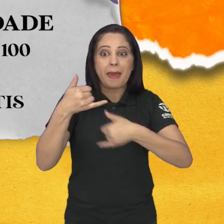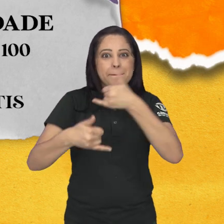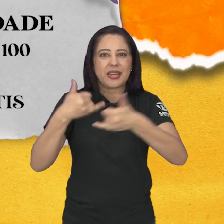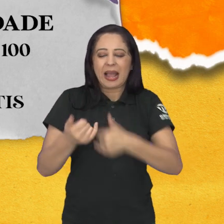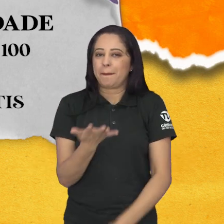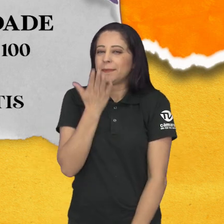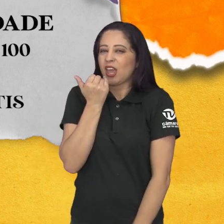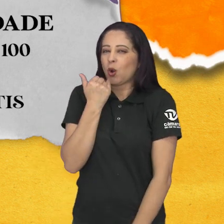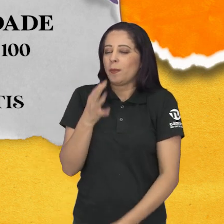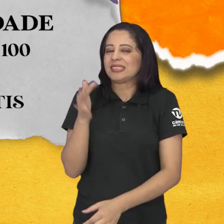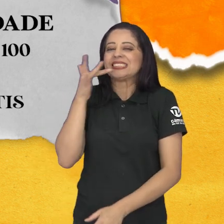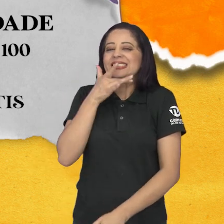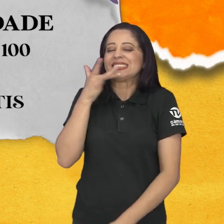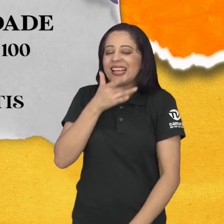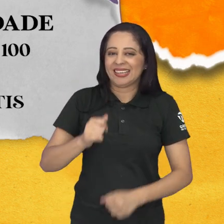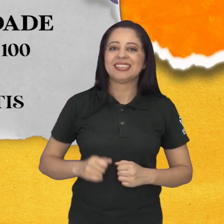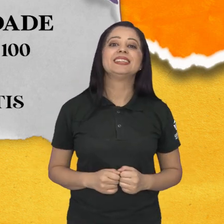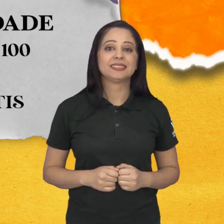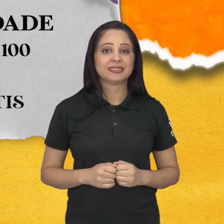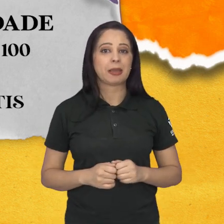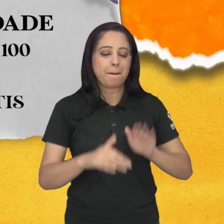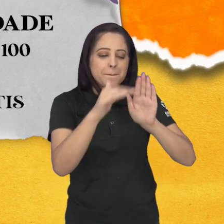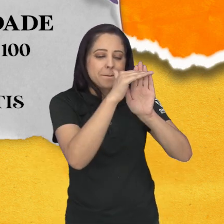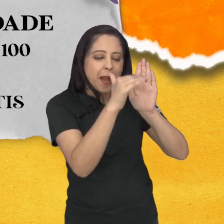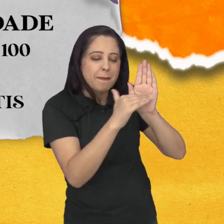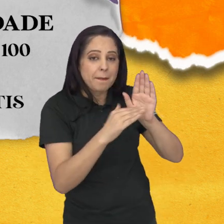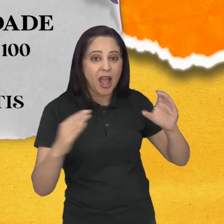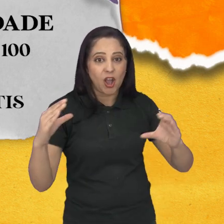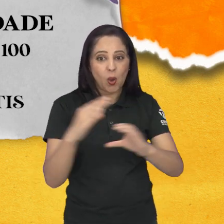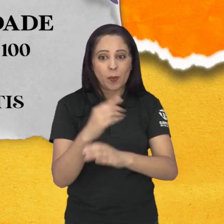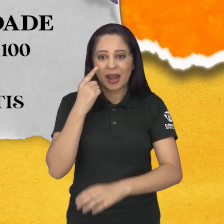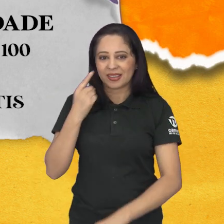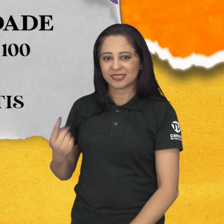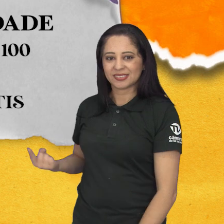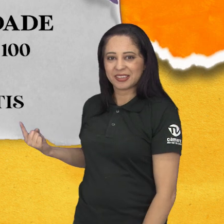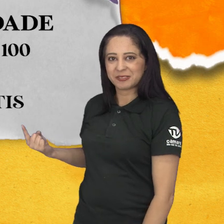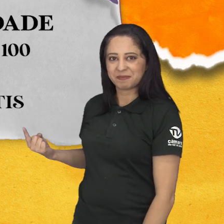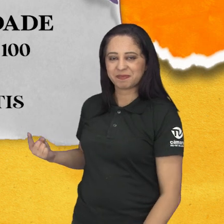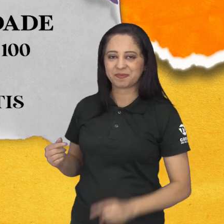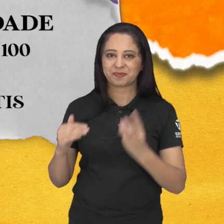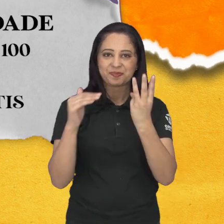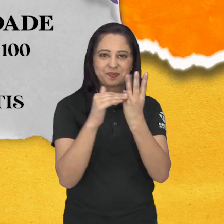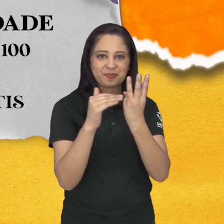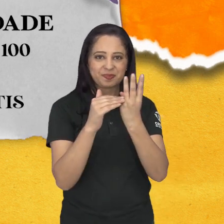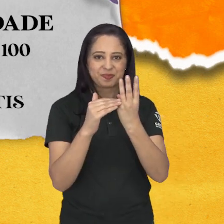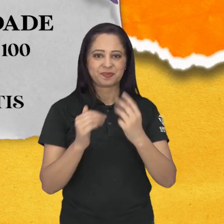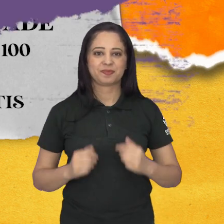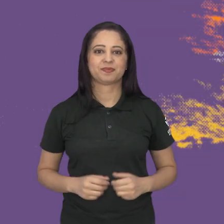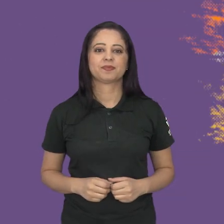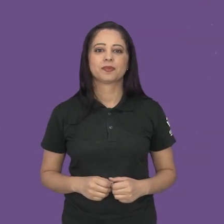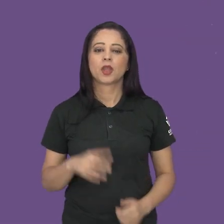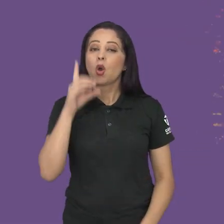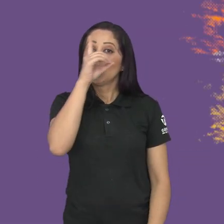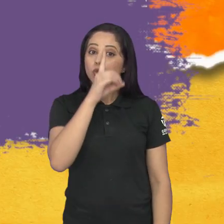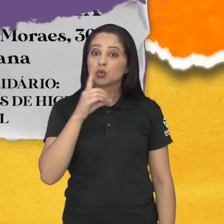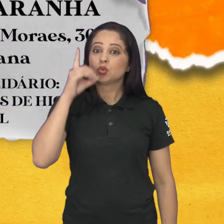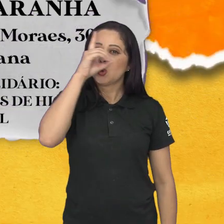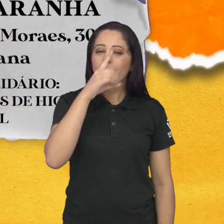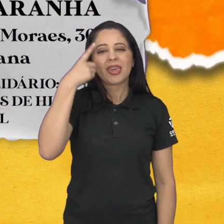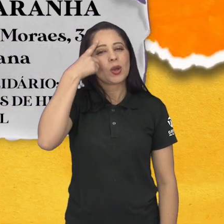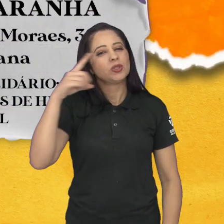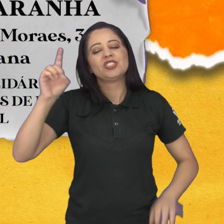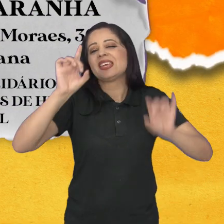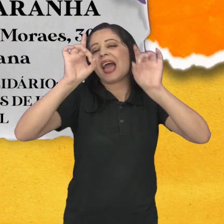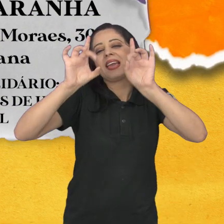as crianças e muita comida típica. A programação completa está no site da Fundação Cultural Cassiano Ricardo. Neste